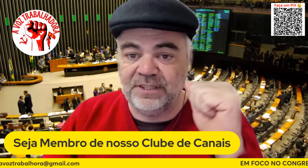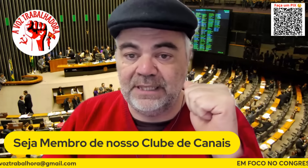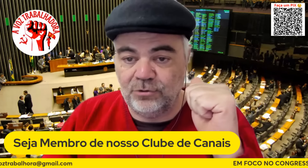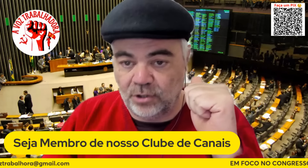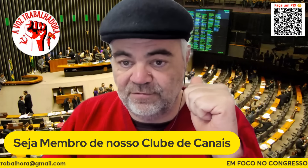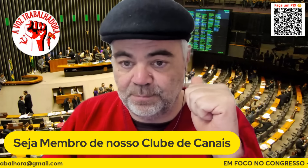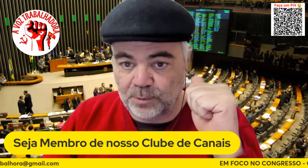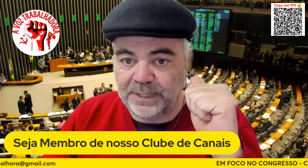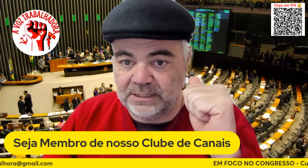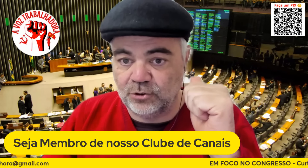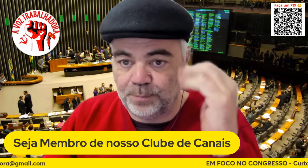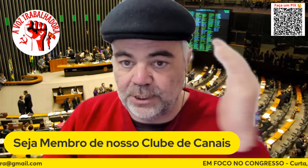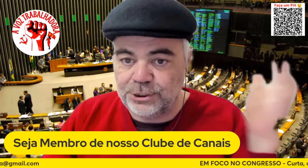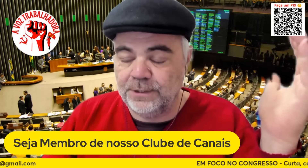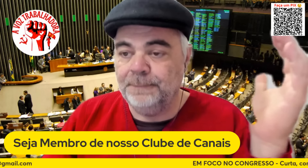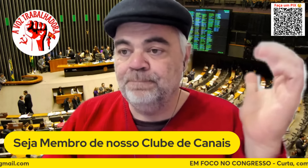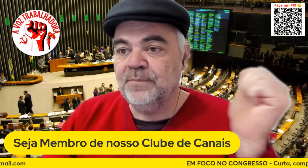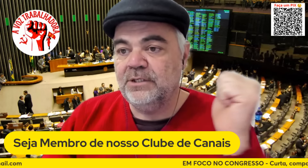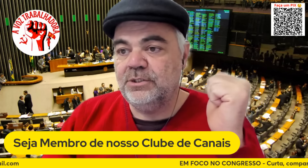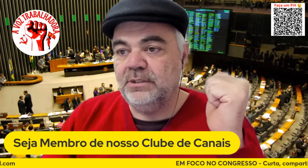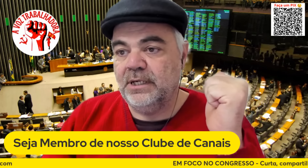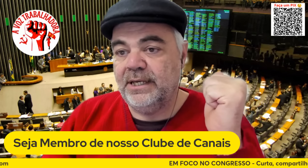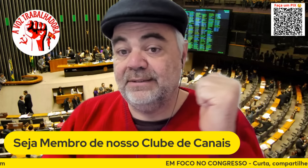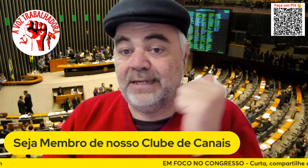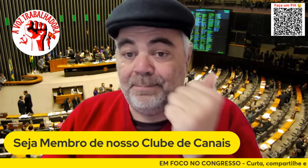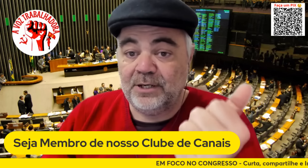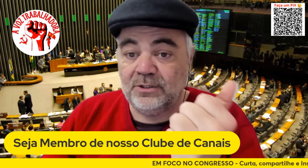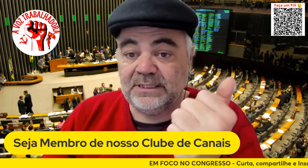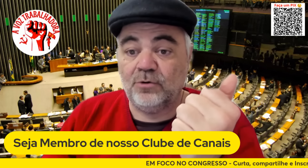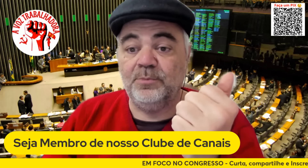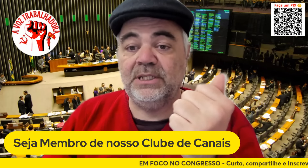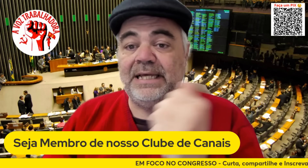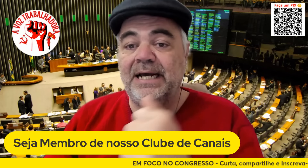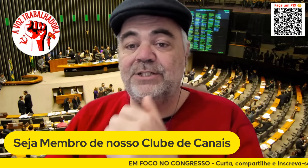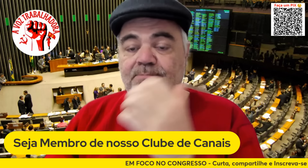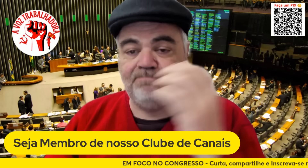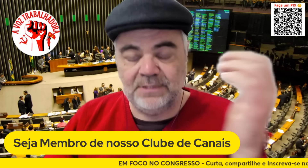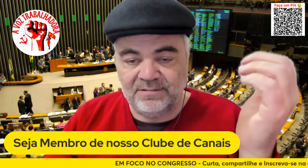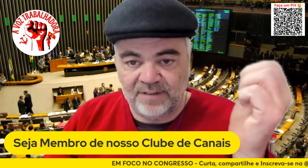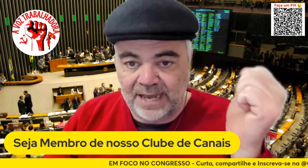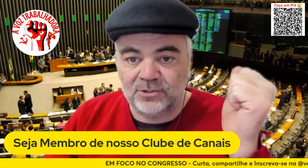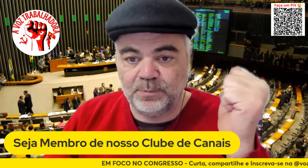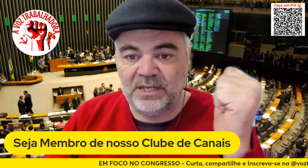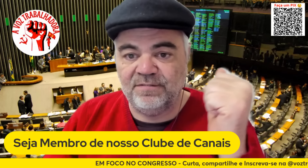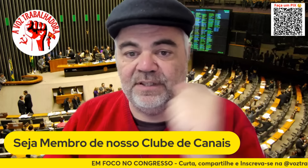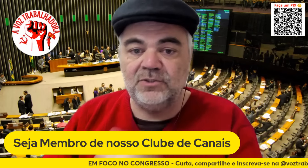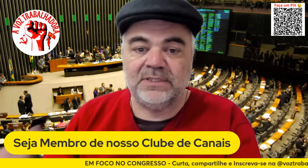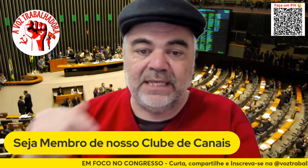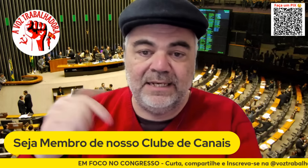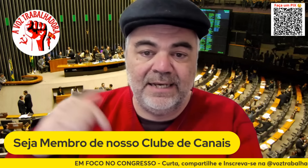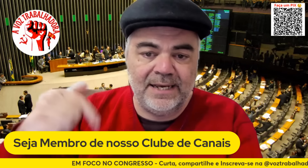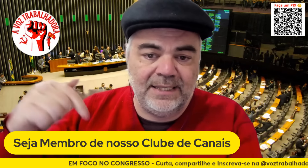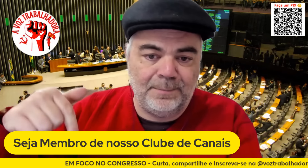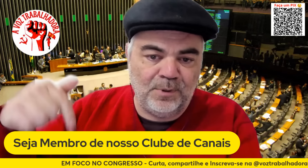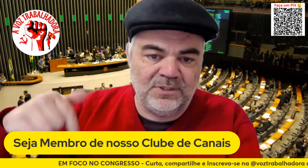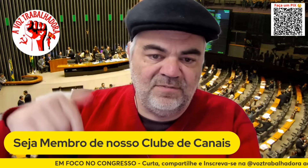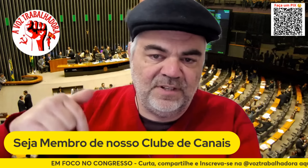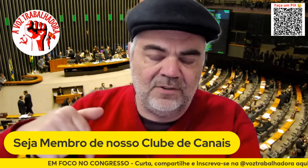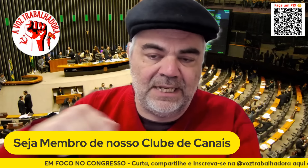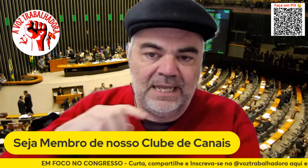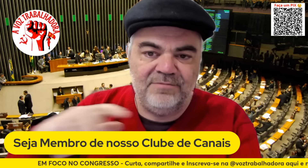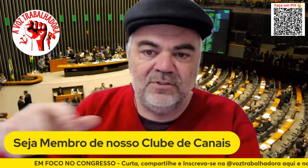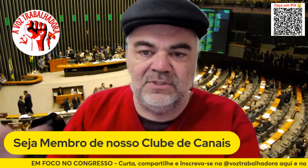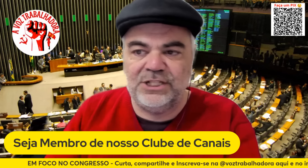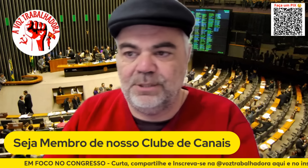de R$,99 por mês, tu pode entrar para a nossa comunidade, ter vários benefícios aí, clica aqui depois